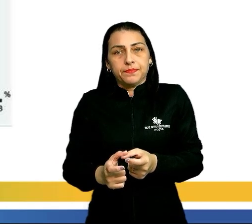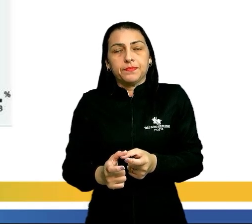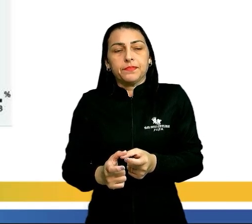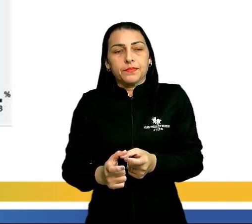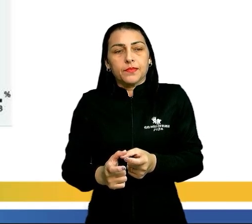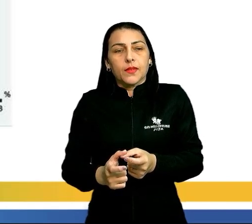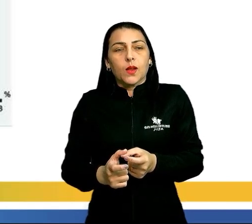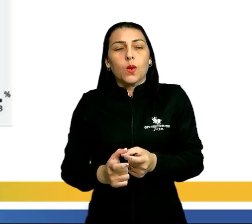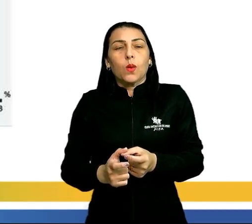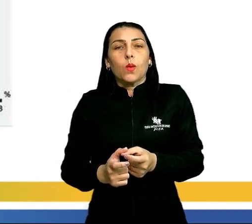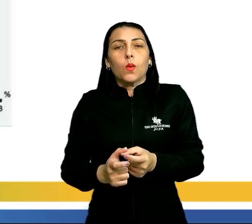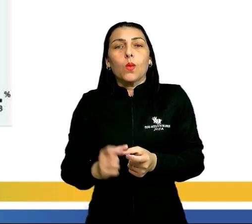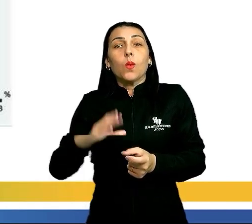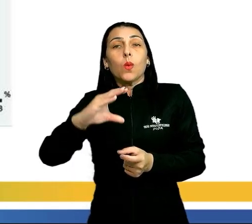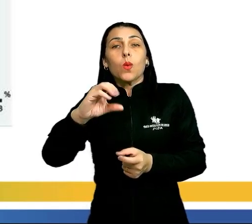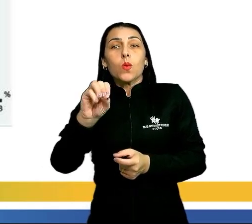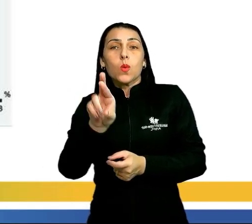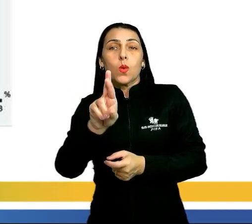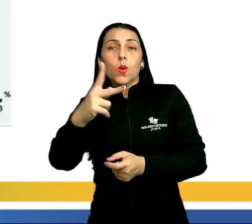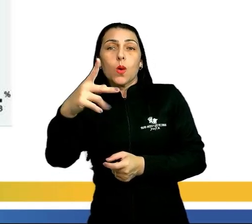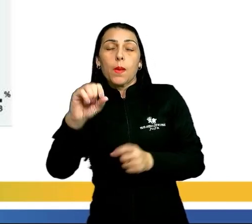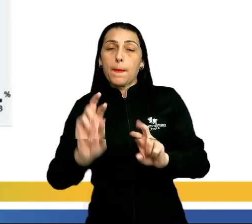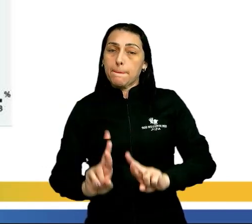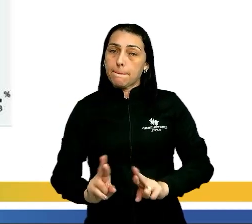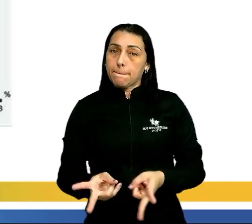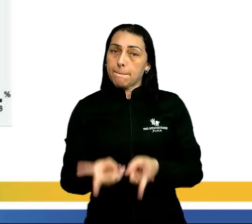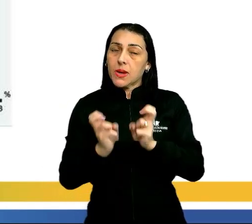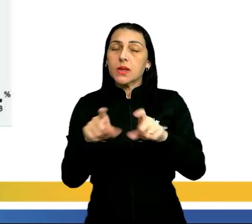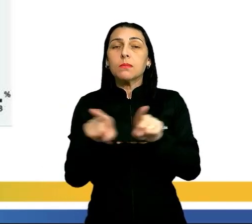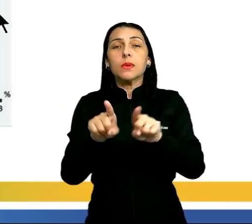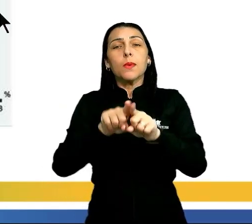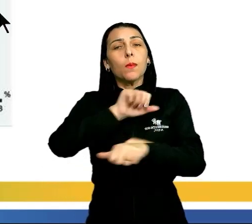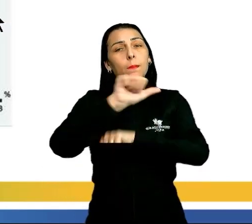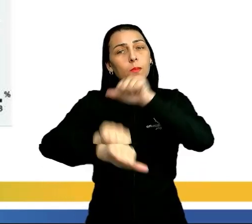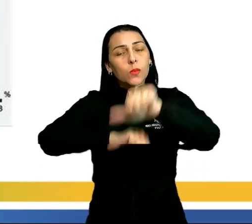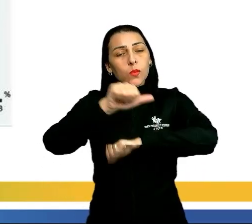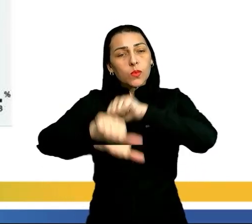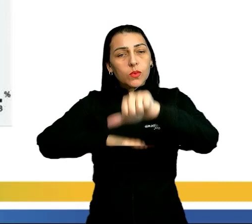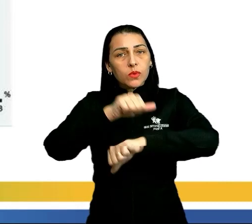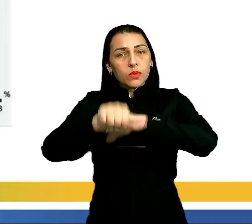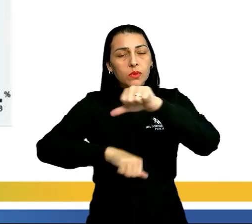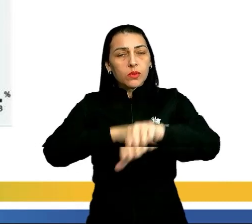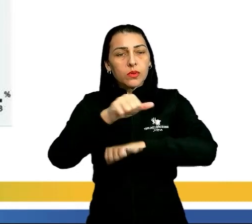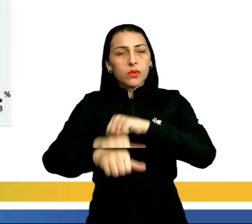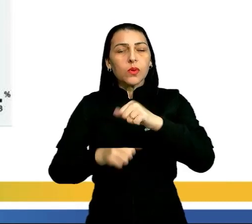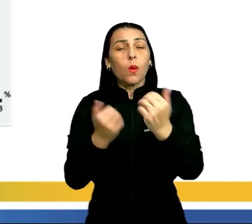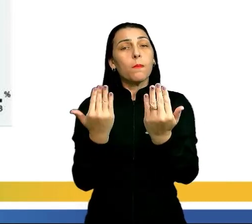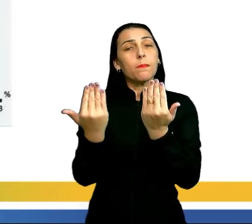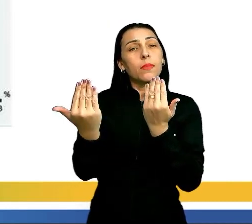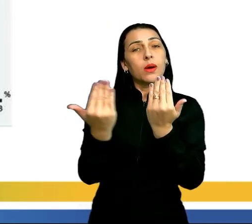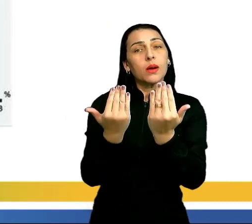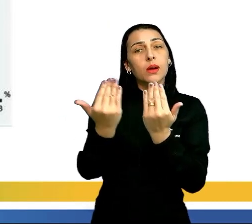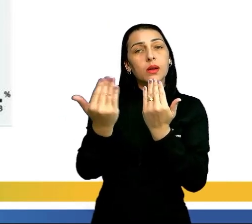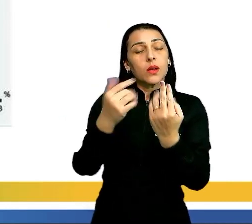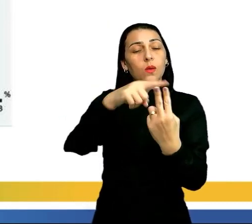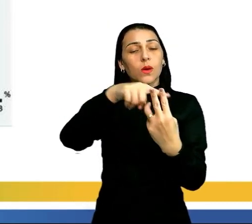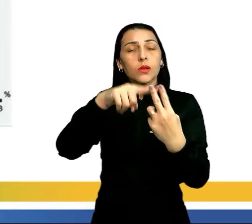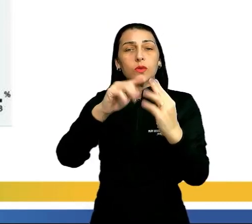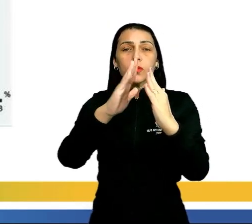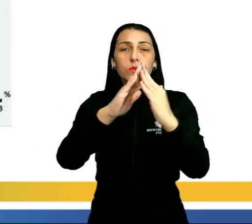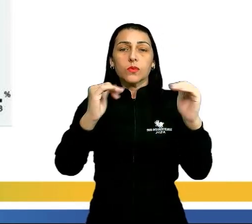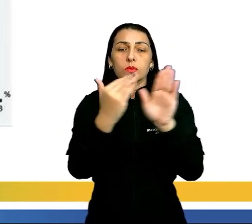Aqui o corpo, a gente percebe também uma grande mudança quando a gente compara com as duas